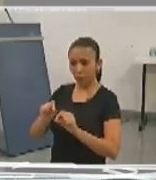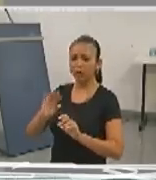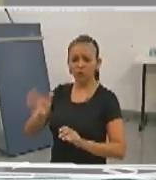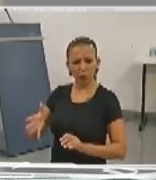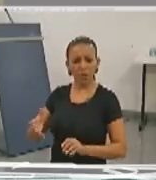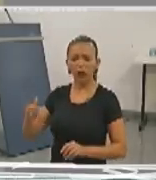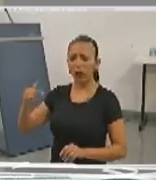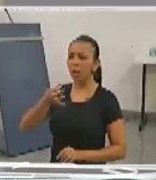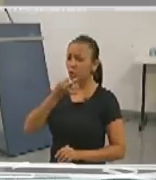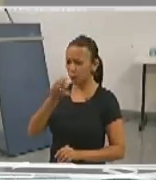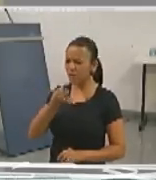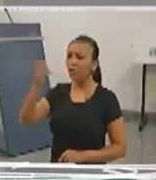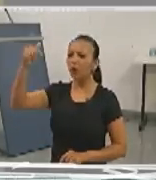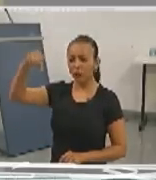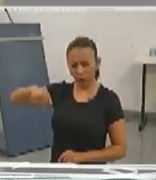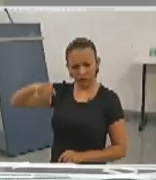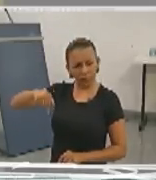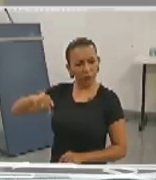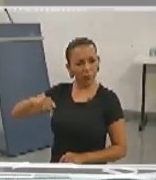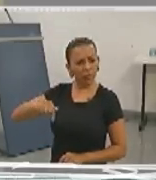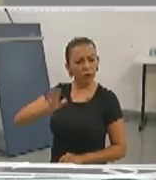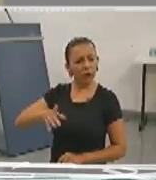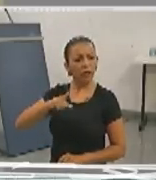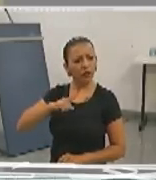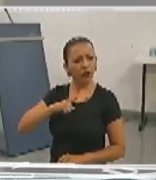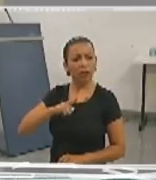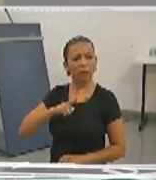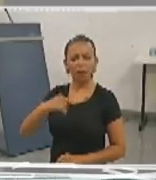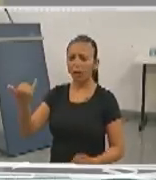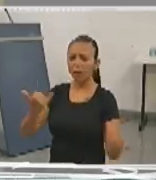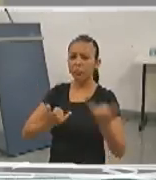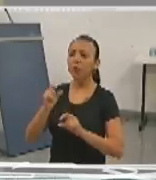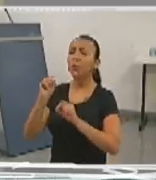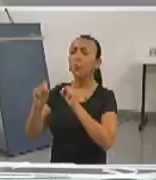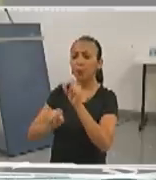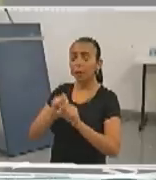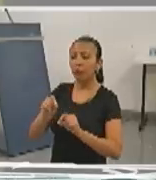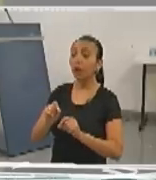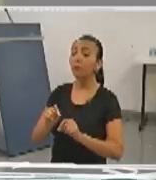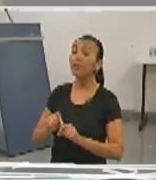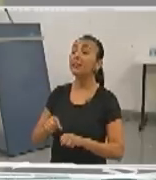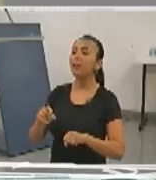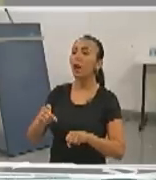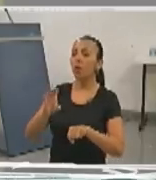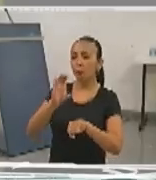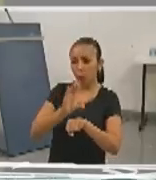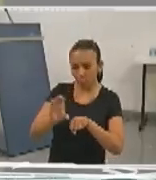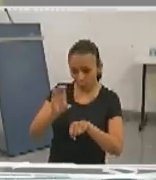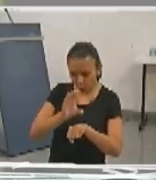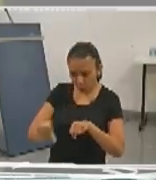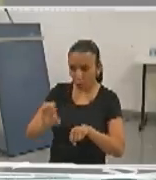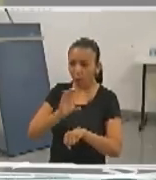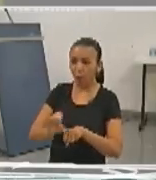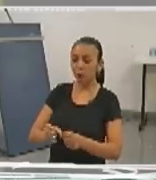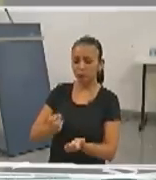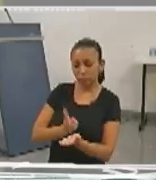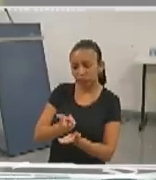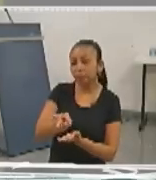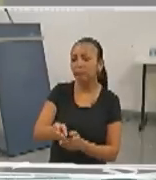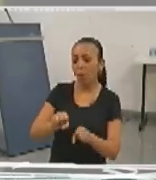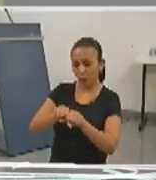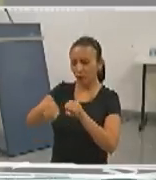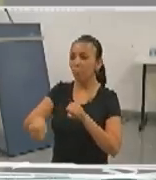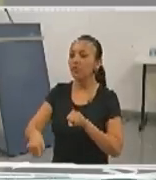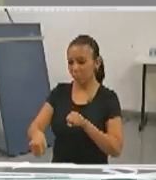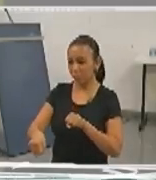sugestão aqui, levantado pelo público, a capacitação. Esse é um outro ponto forte que precisamos